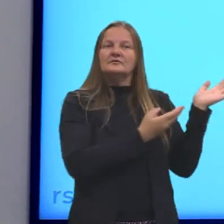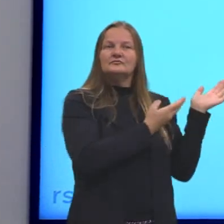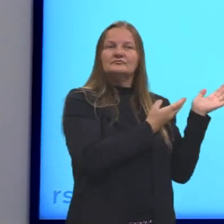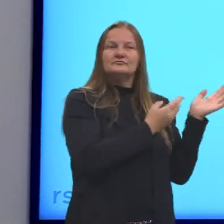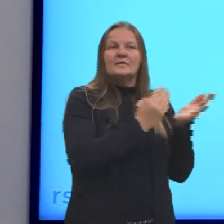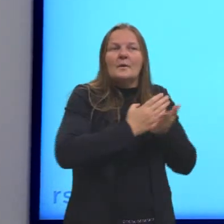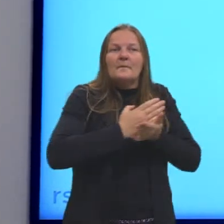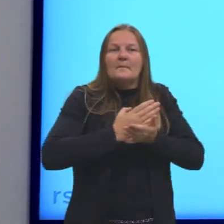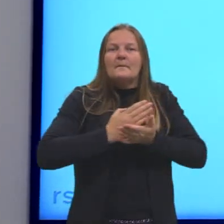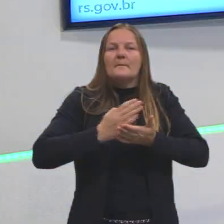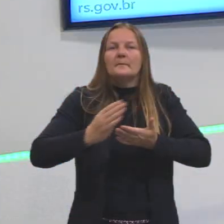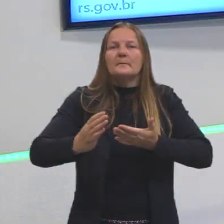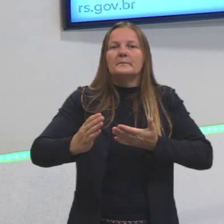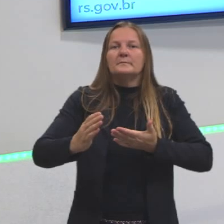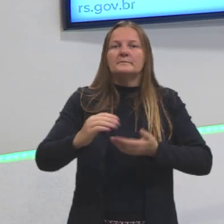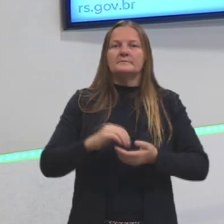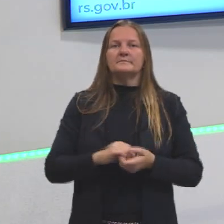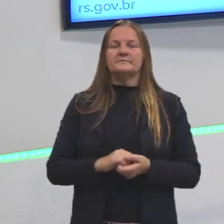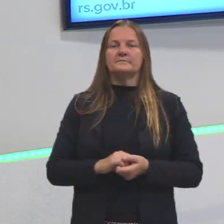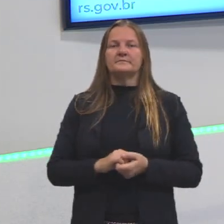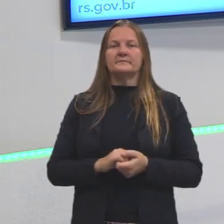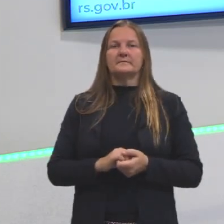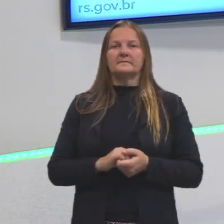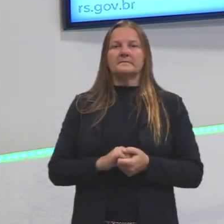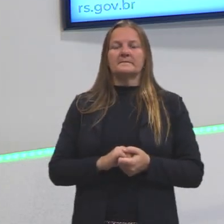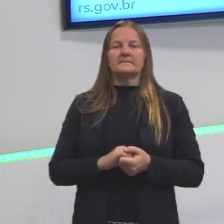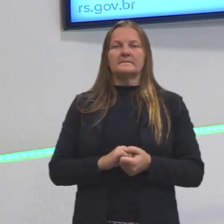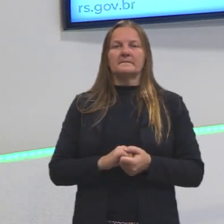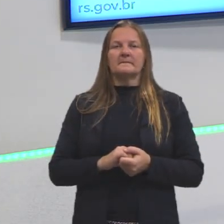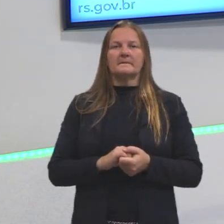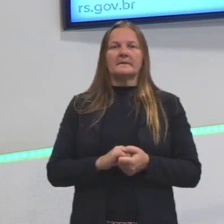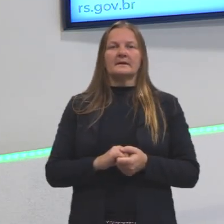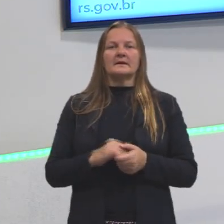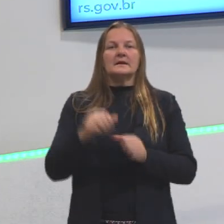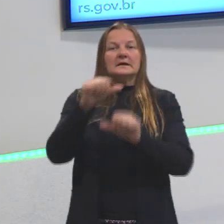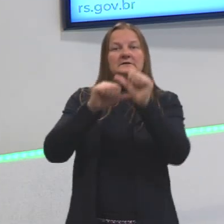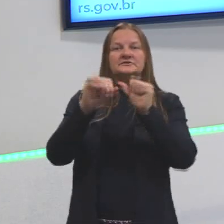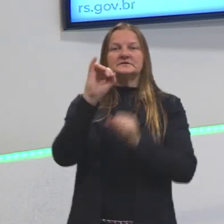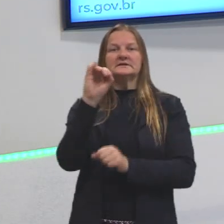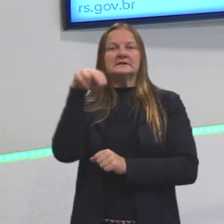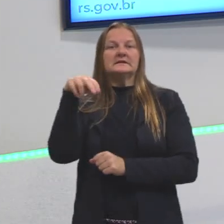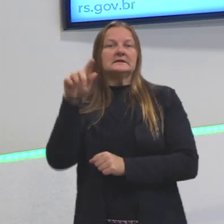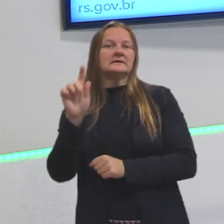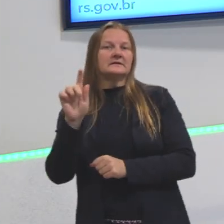é o begin no irregular, mas ele era o begin antes.